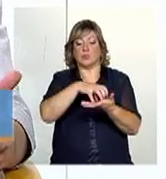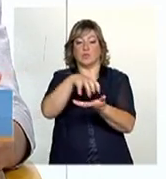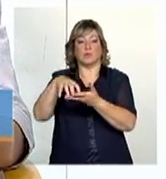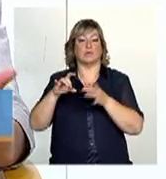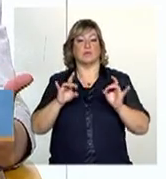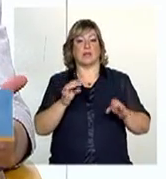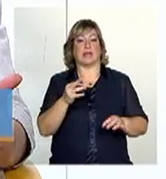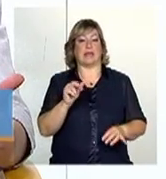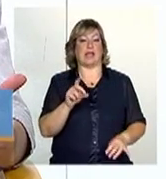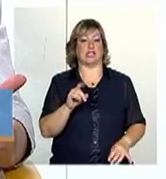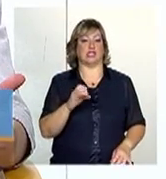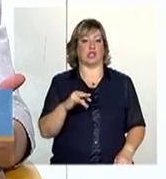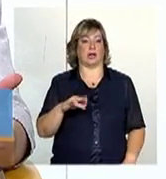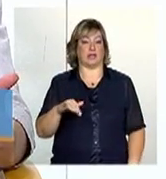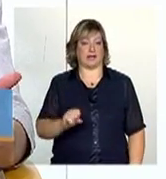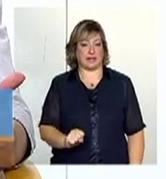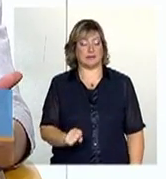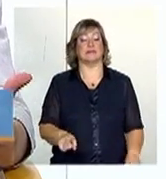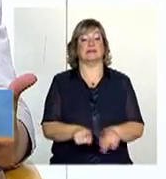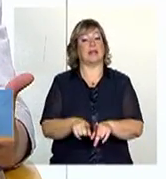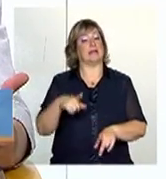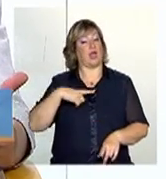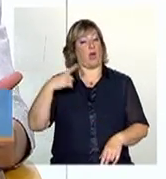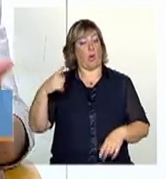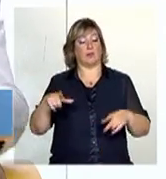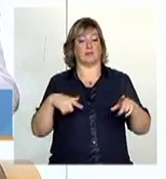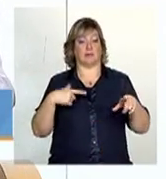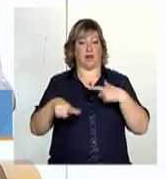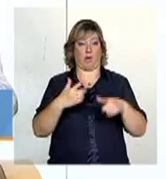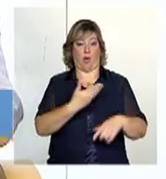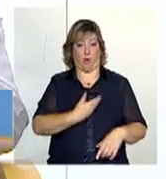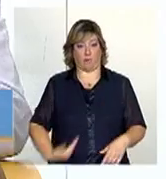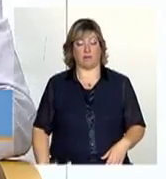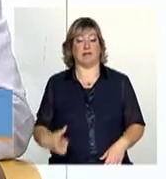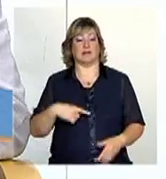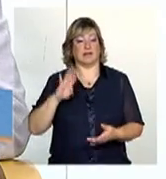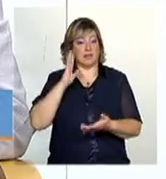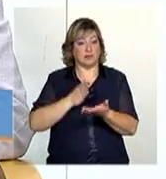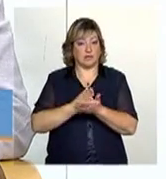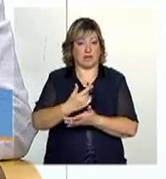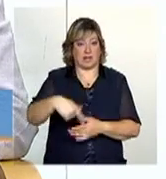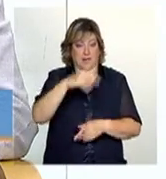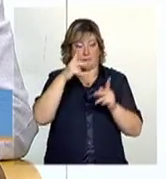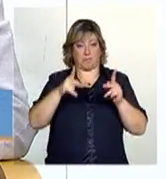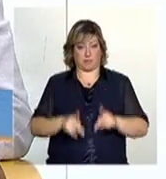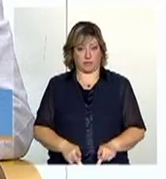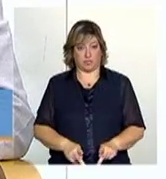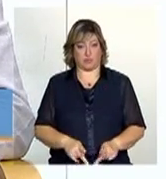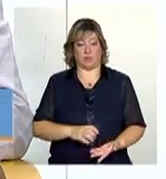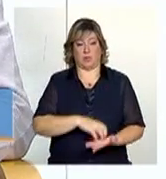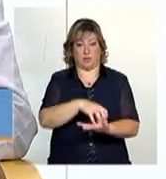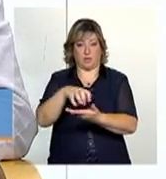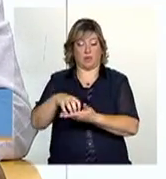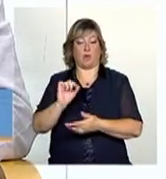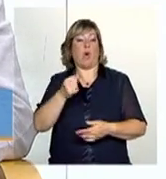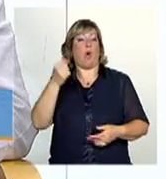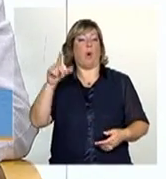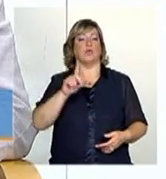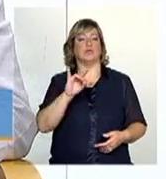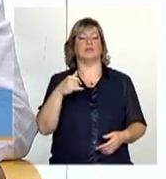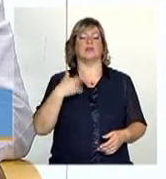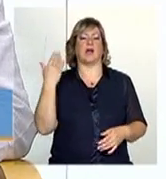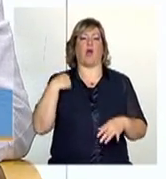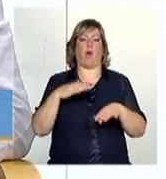Existem outras ações do governo que são direcionadas a esses povos e comunidades tradicionais. Outro dia eu conversava com